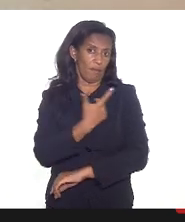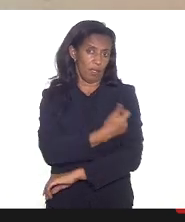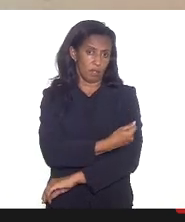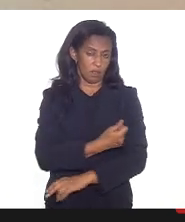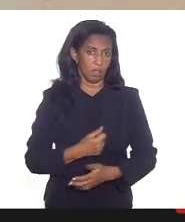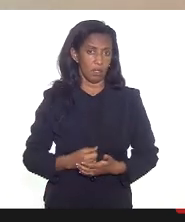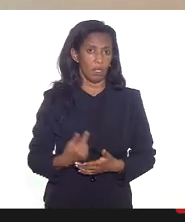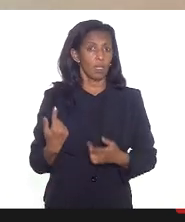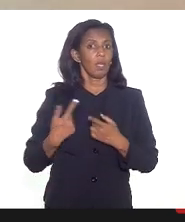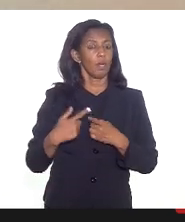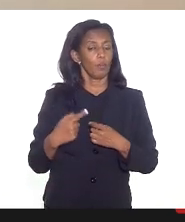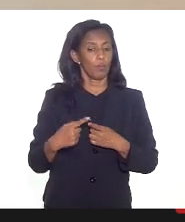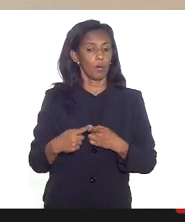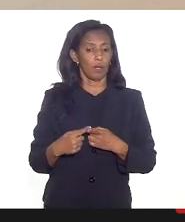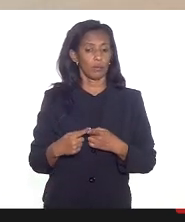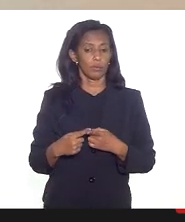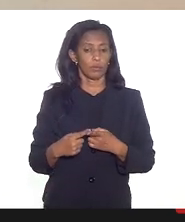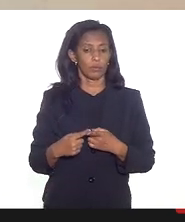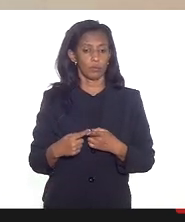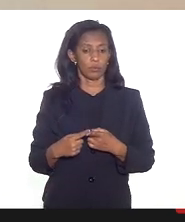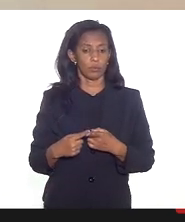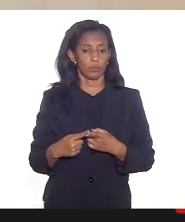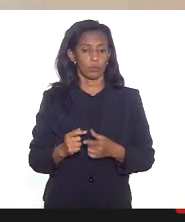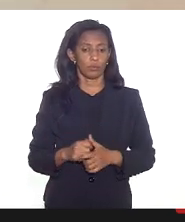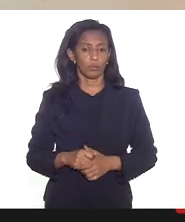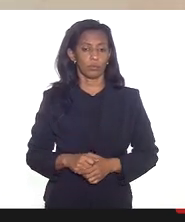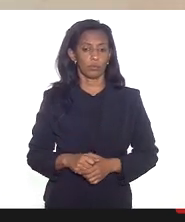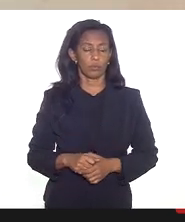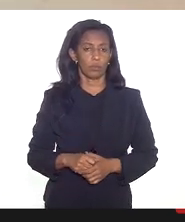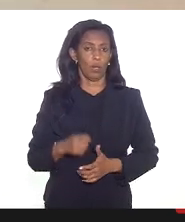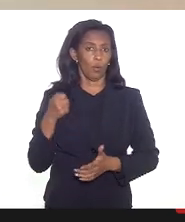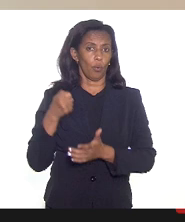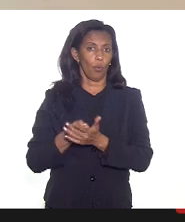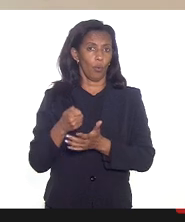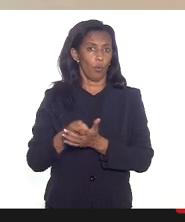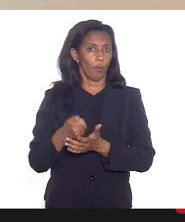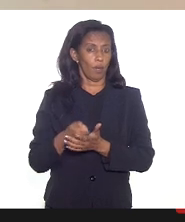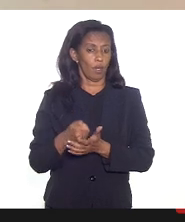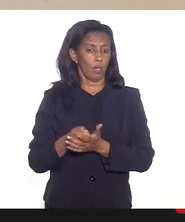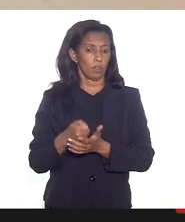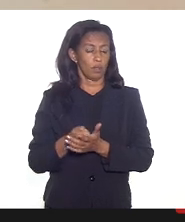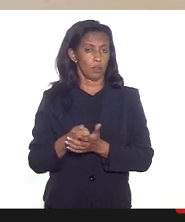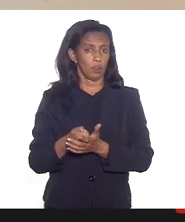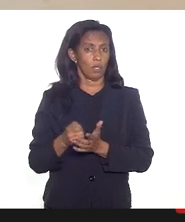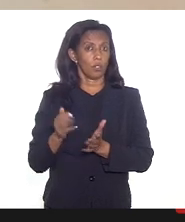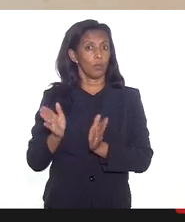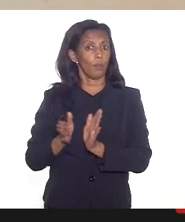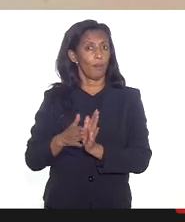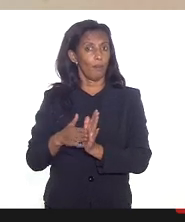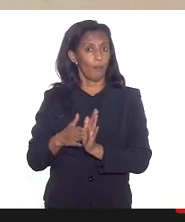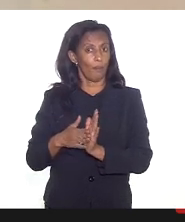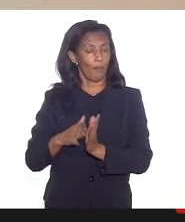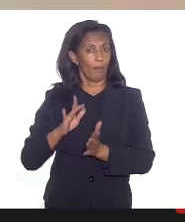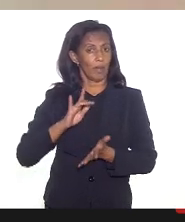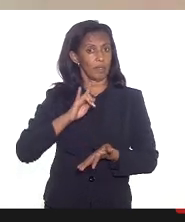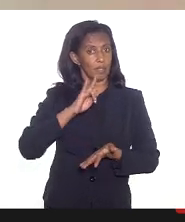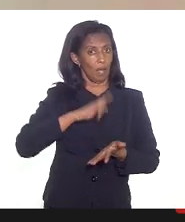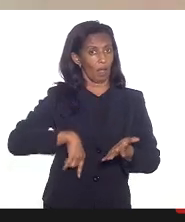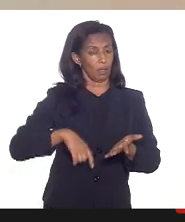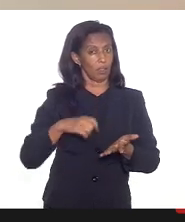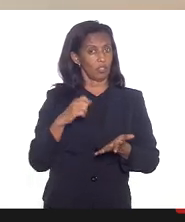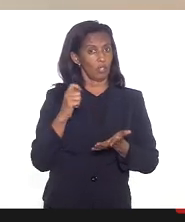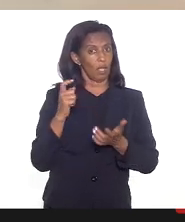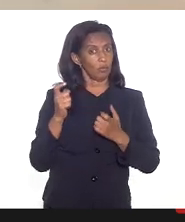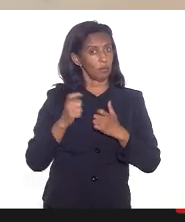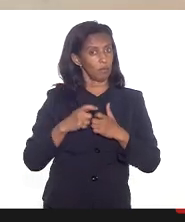é por conta dessa questão do da cobrança da exigência do parecer médico que muitas delas não